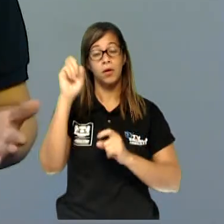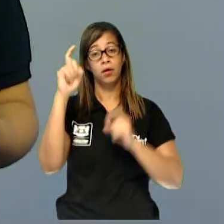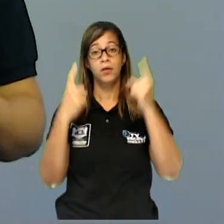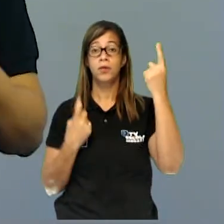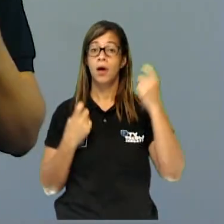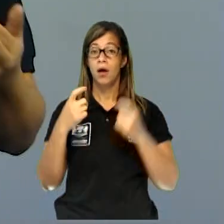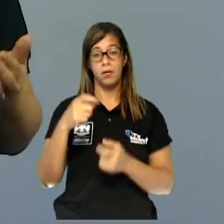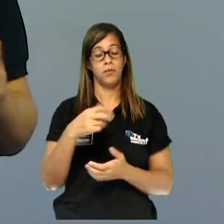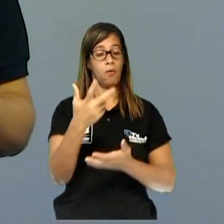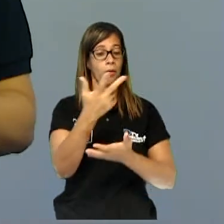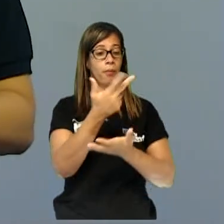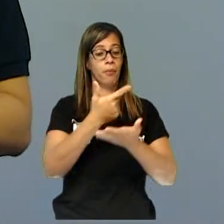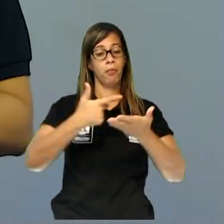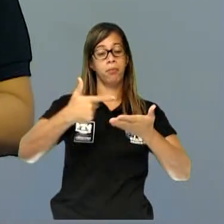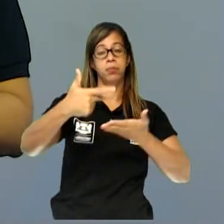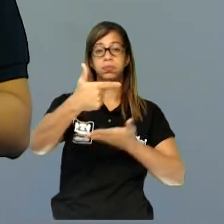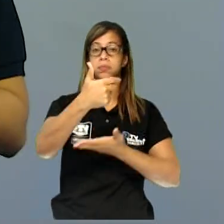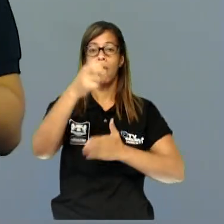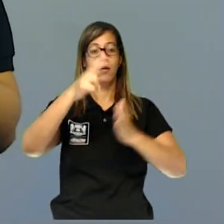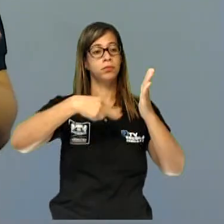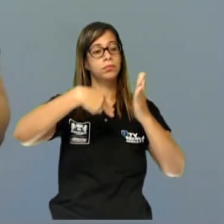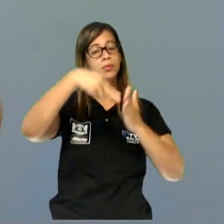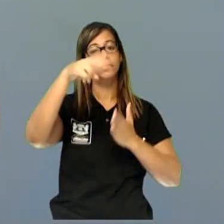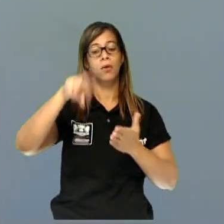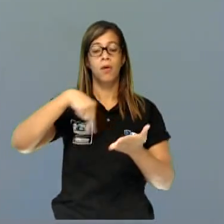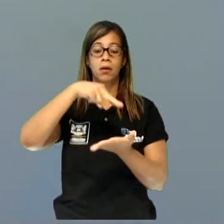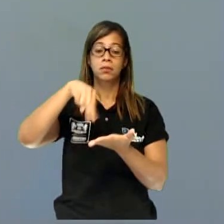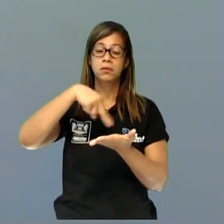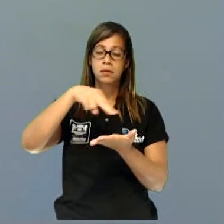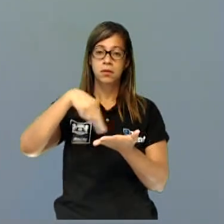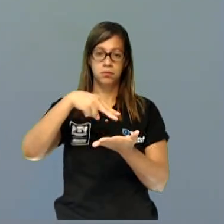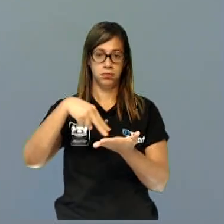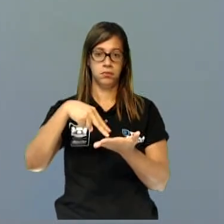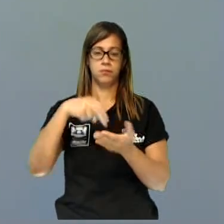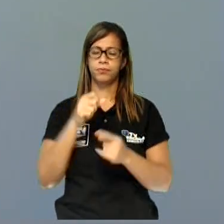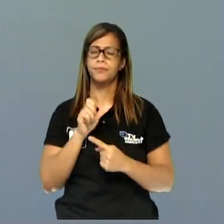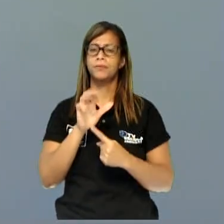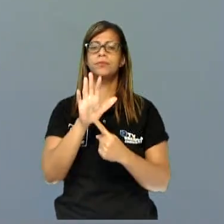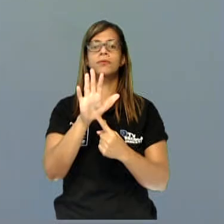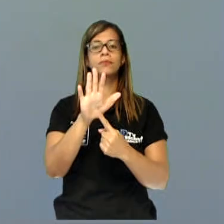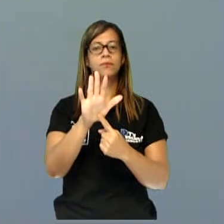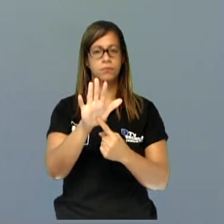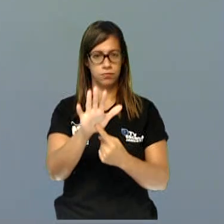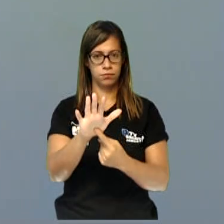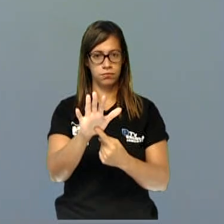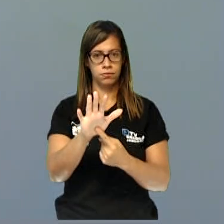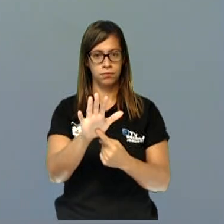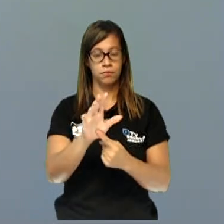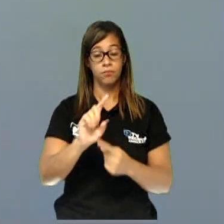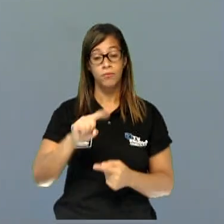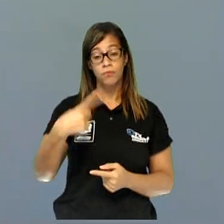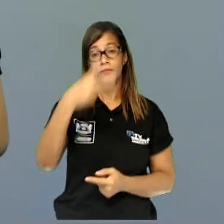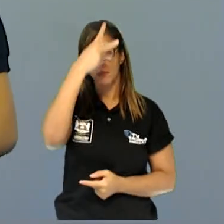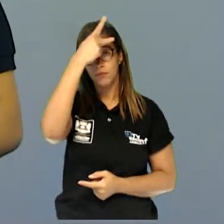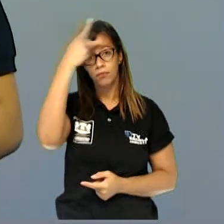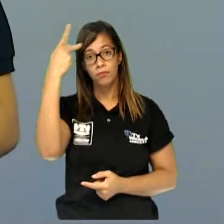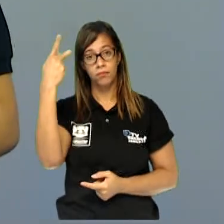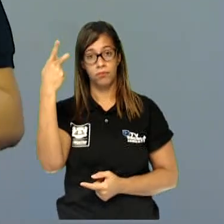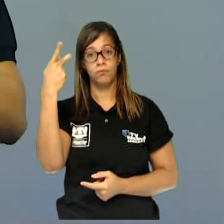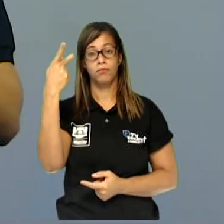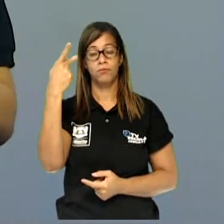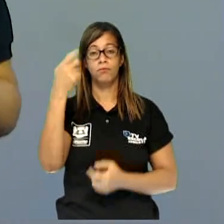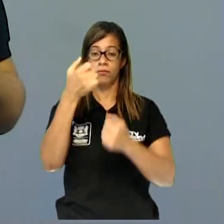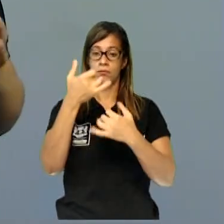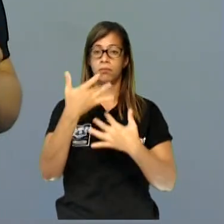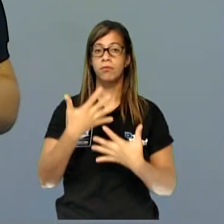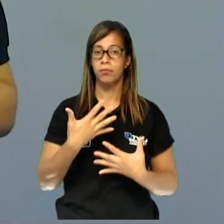pintura, dança. São todas expressividades que conseguem passar o que o outro tem para dizer. Então,